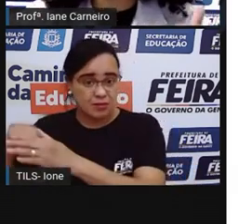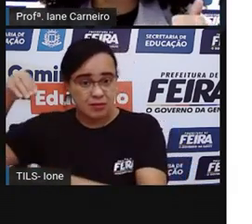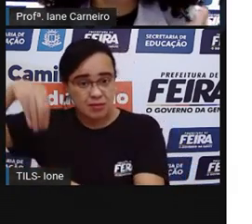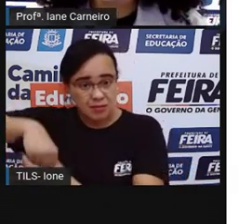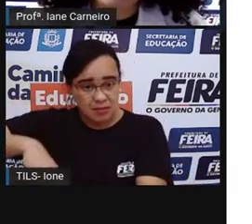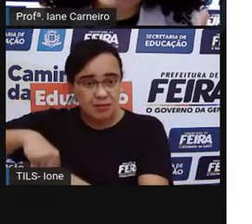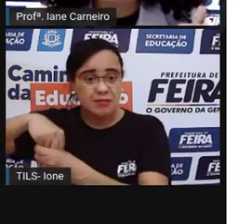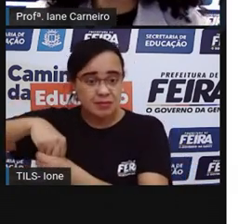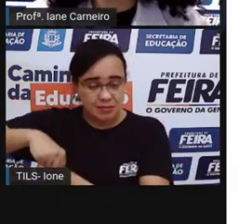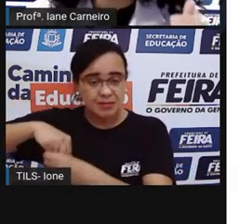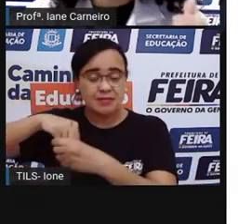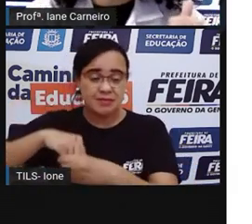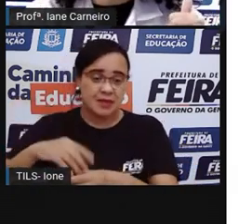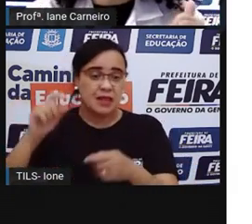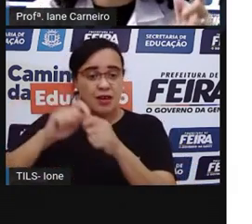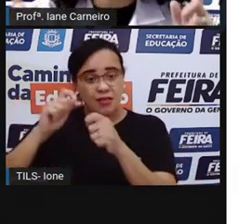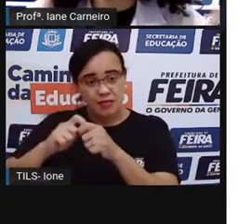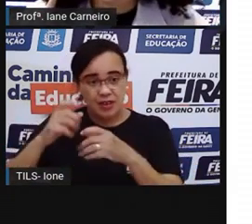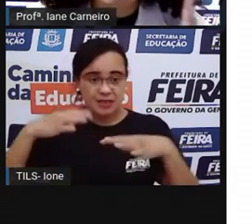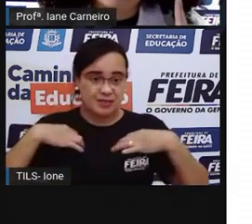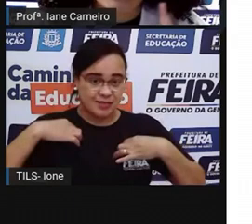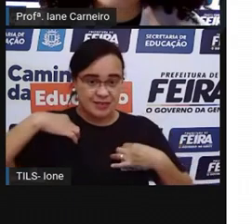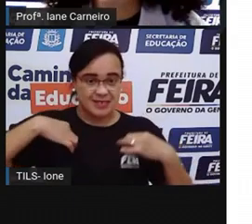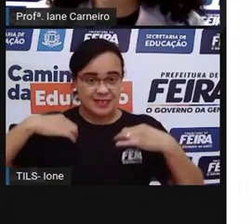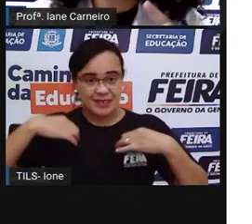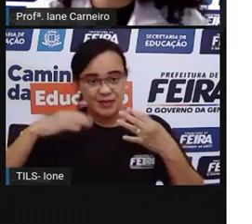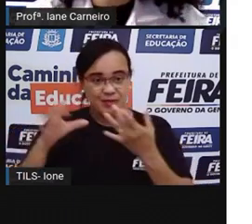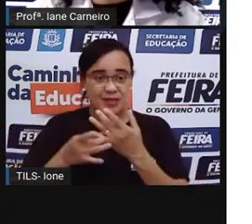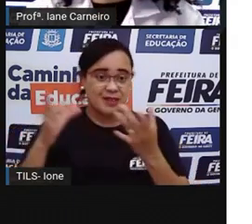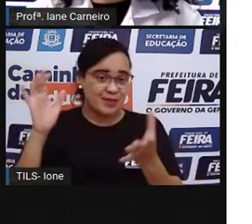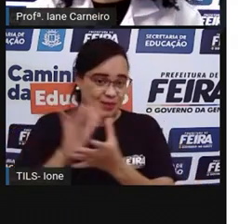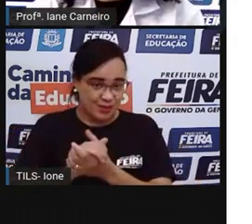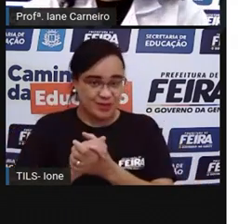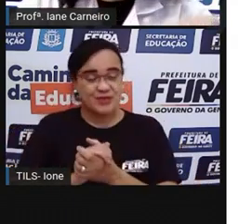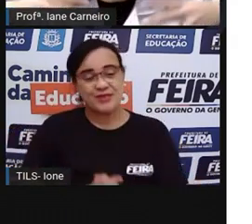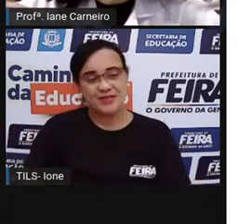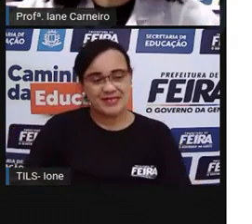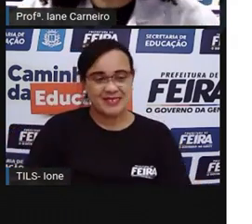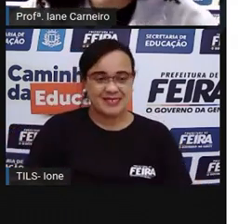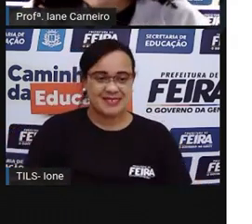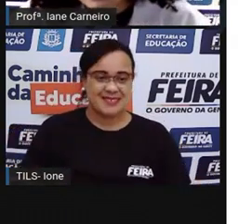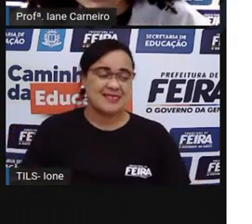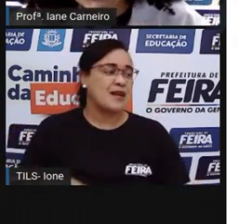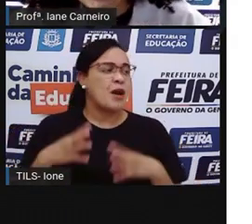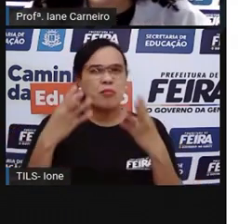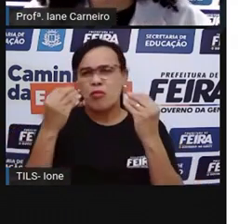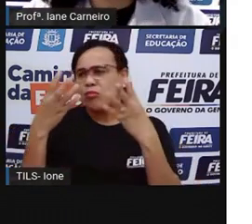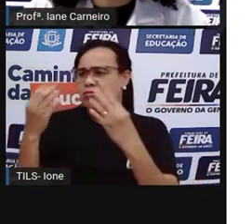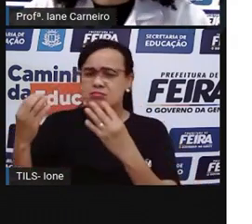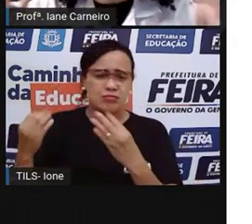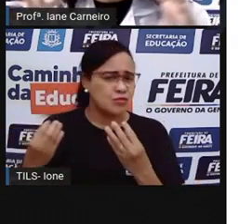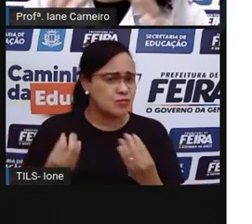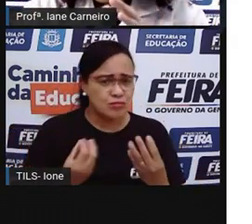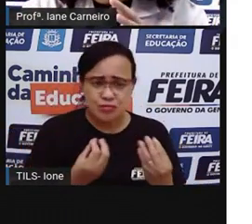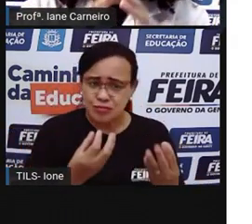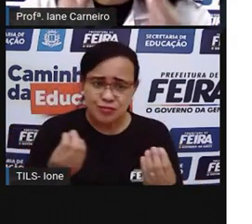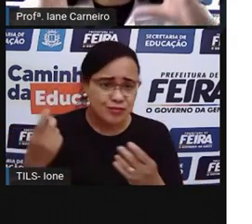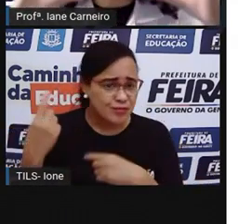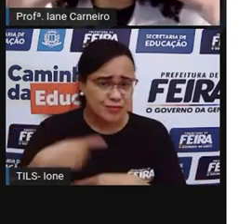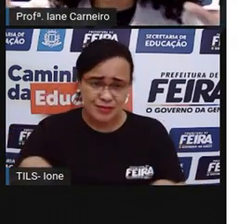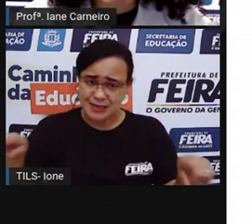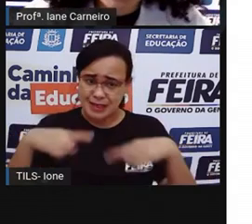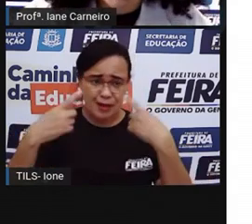fazendo roupinha maninha para o casamento. Então tem diversas cantigas de roda aí que são